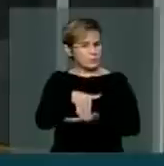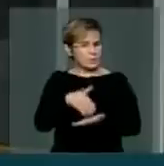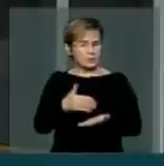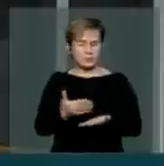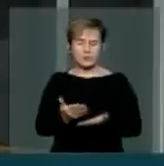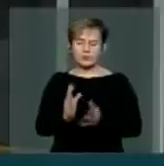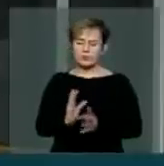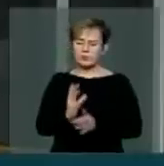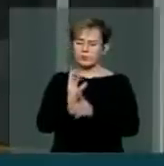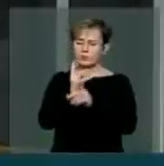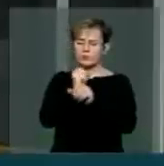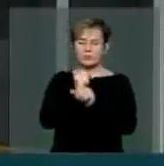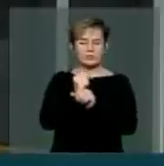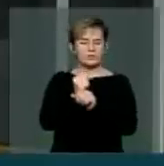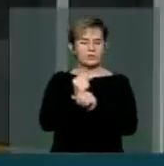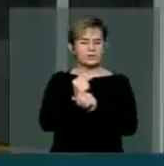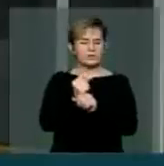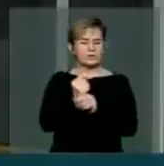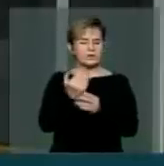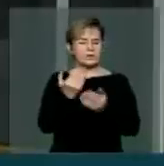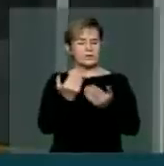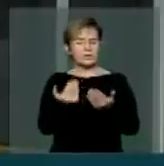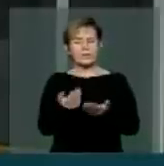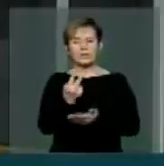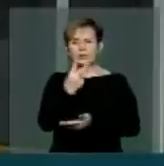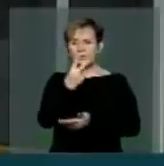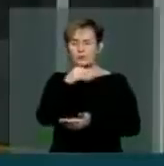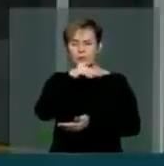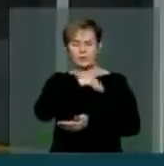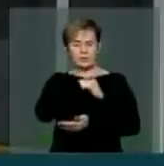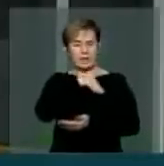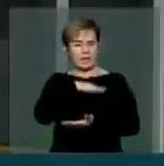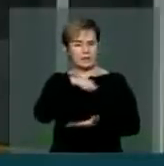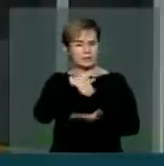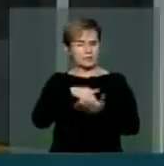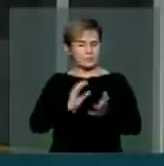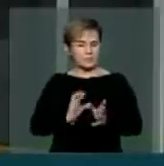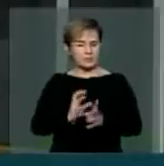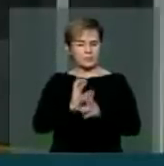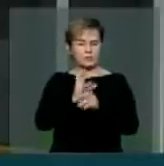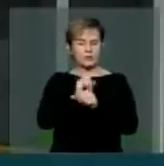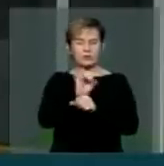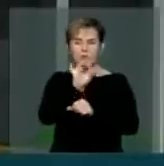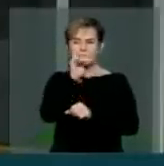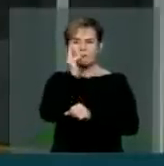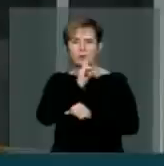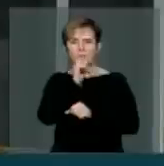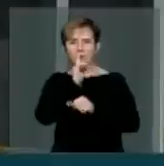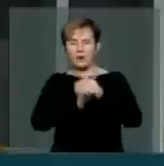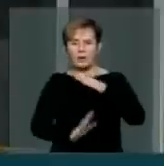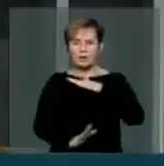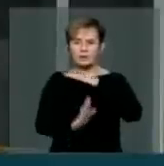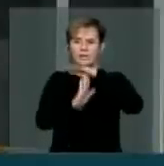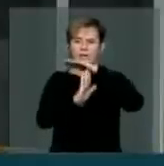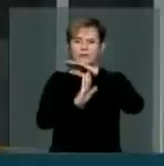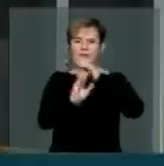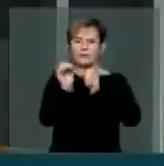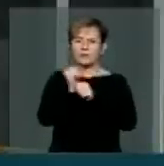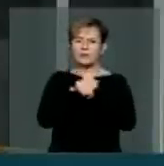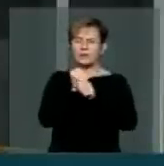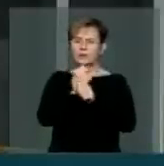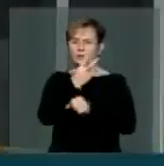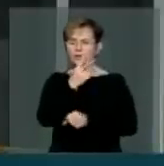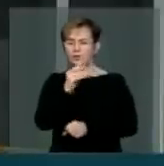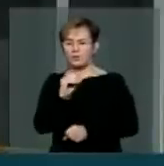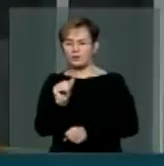E eu escalonei. Esses dois salários mínimos só vão alcançar o seu teto em 2015.